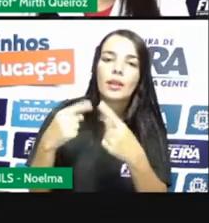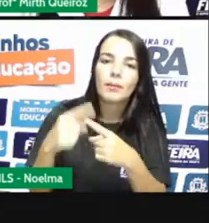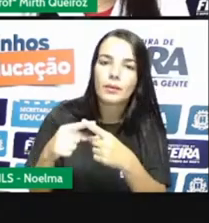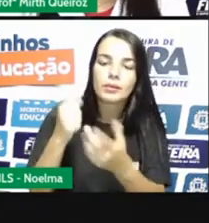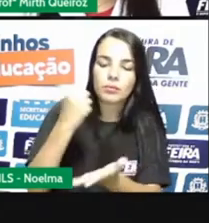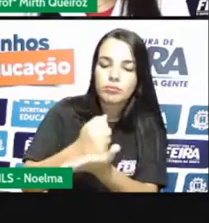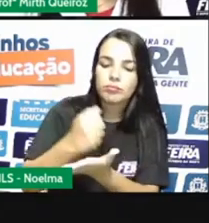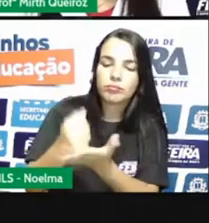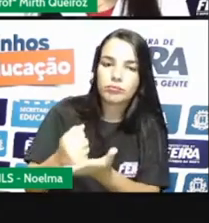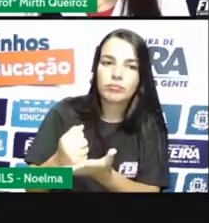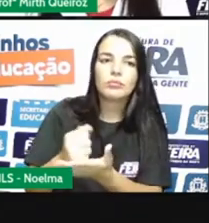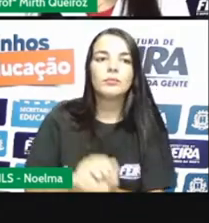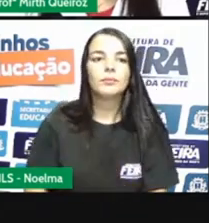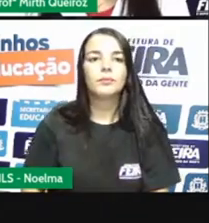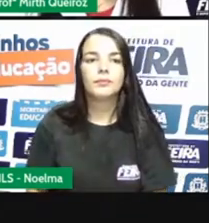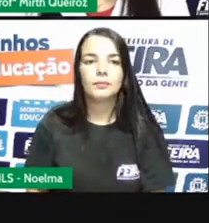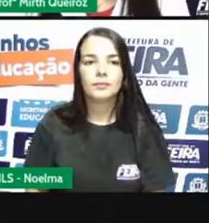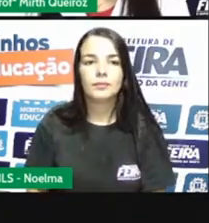fundido aí em barras.